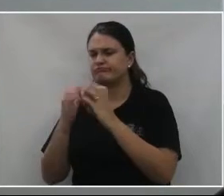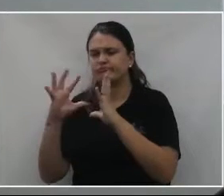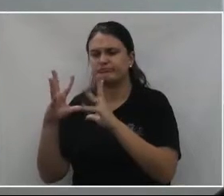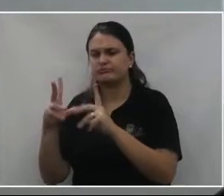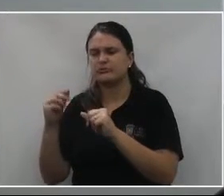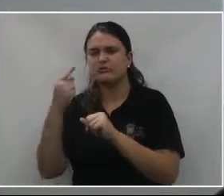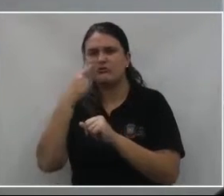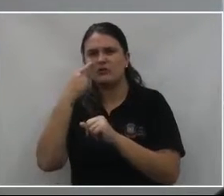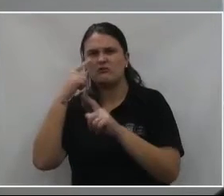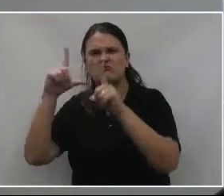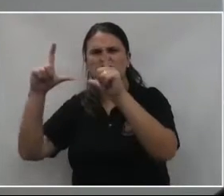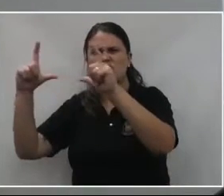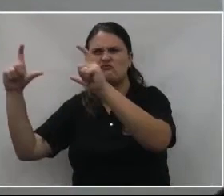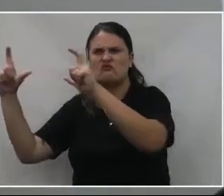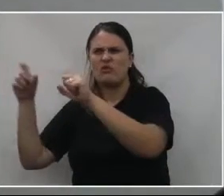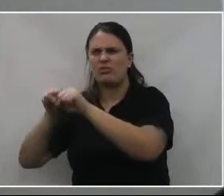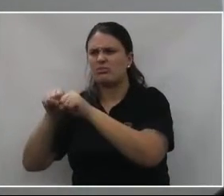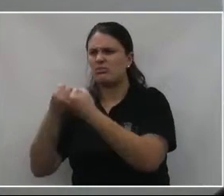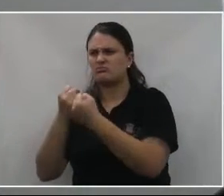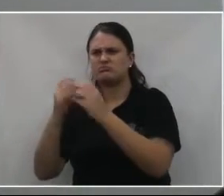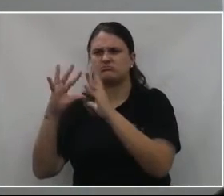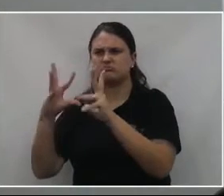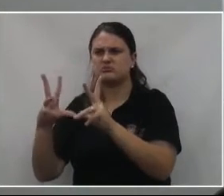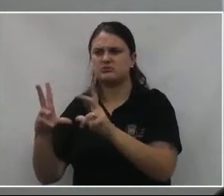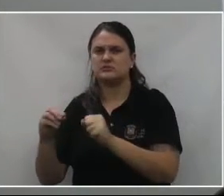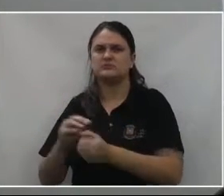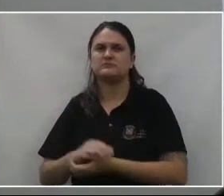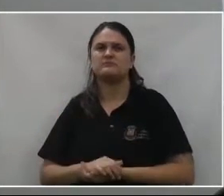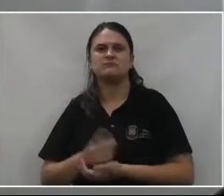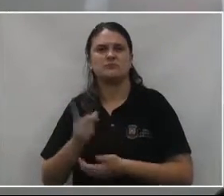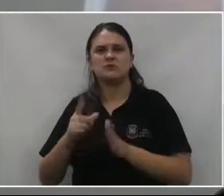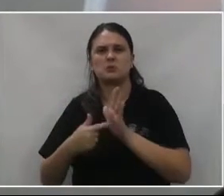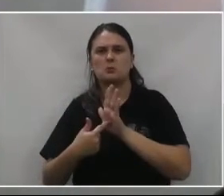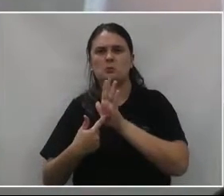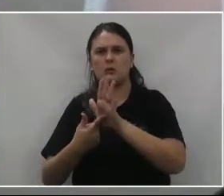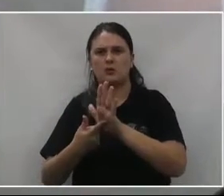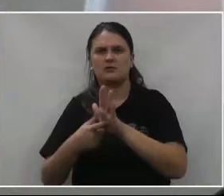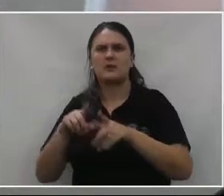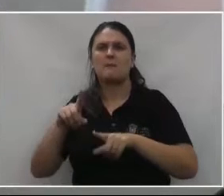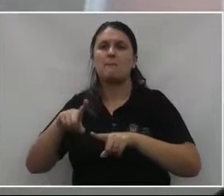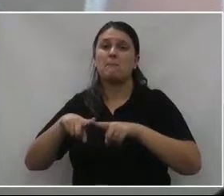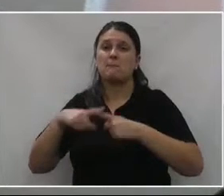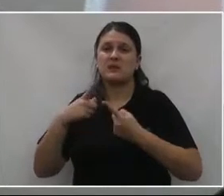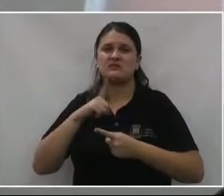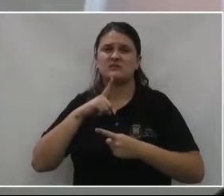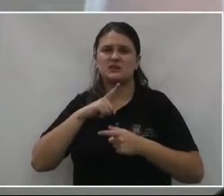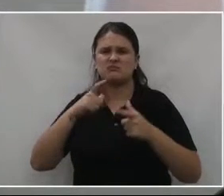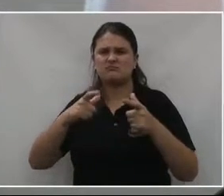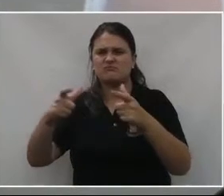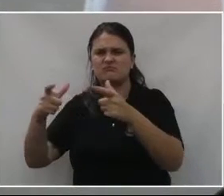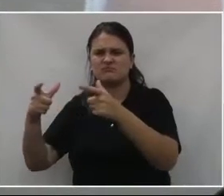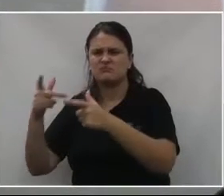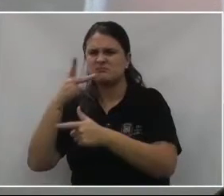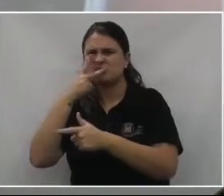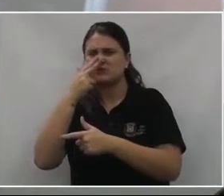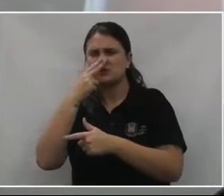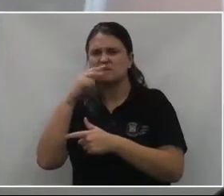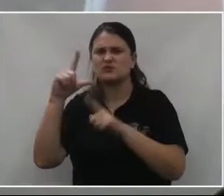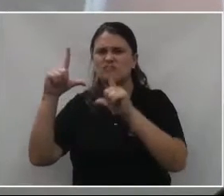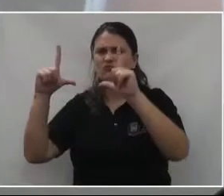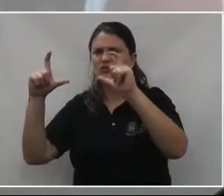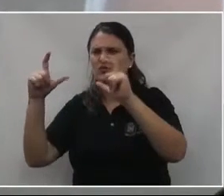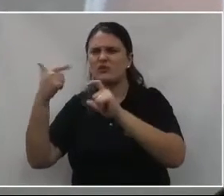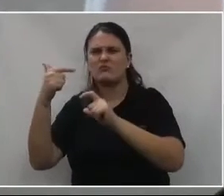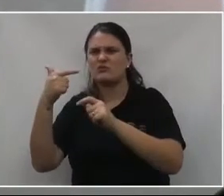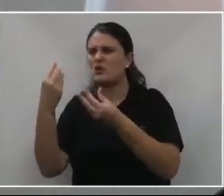As imagens são fortes. Aqui não vai aparecer... Mas tem umas imagens... Não tem como você